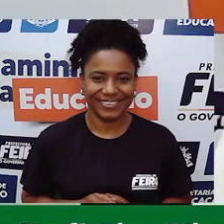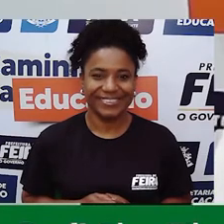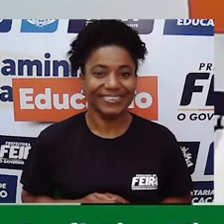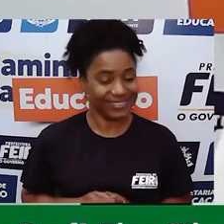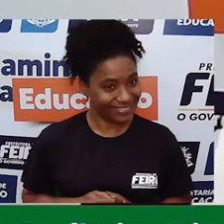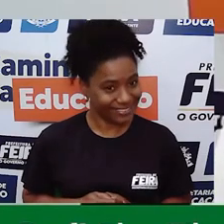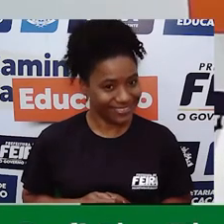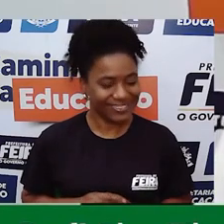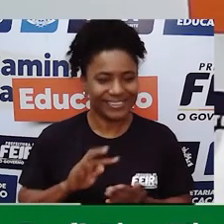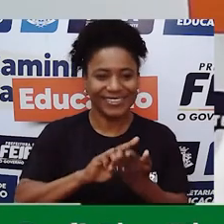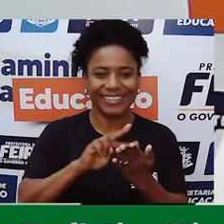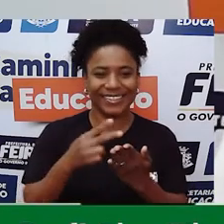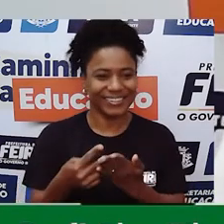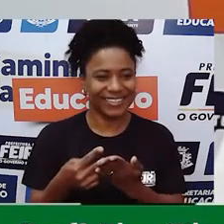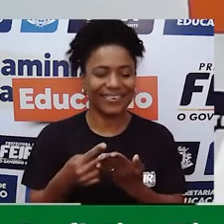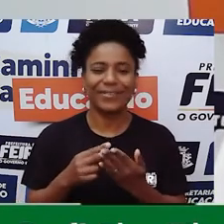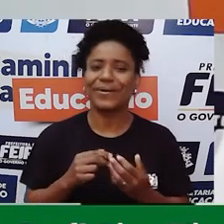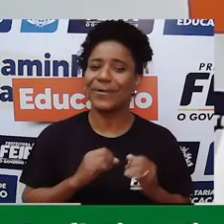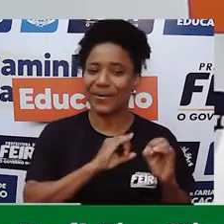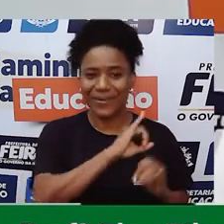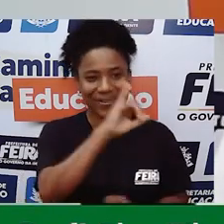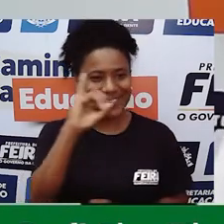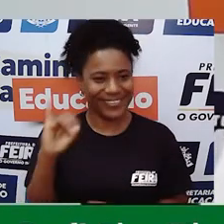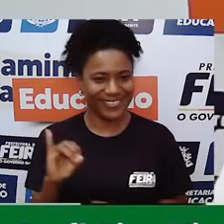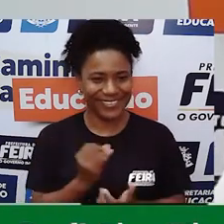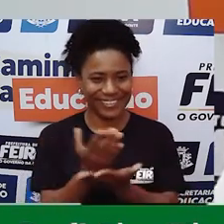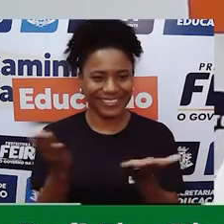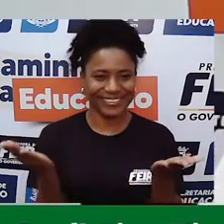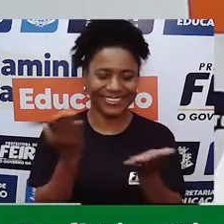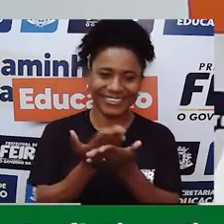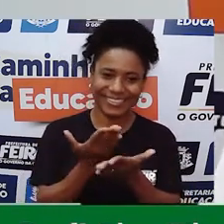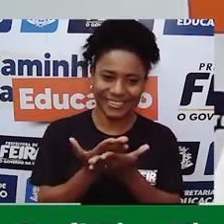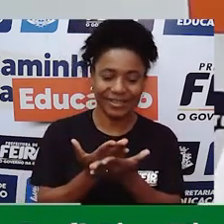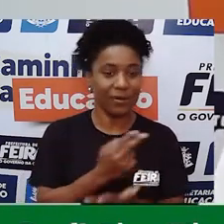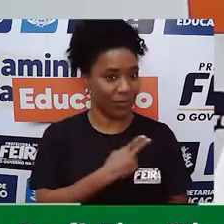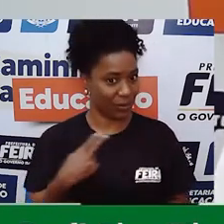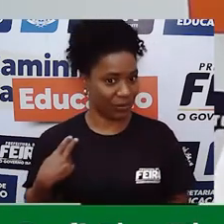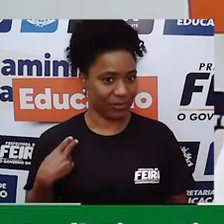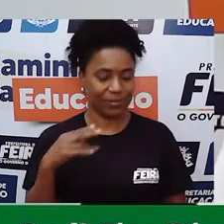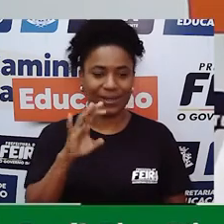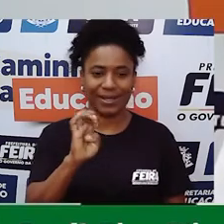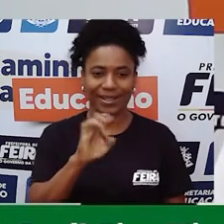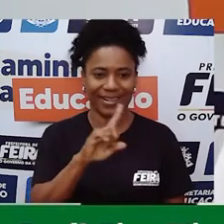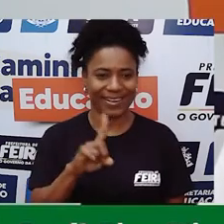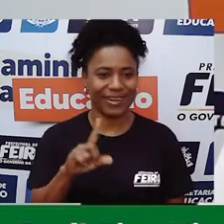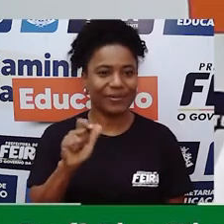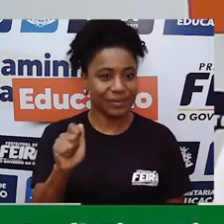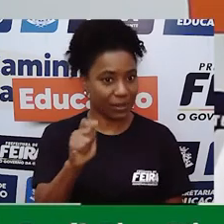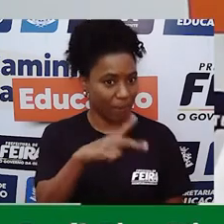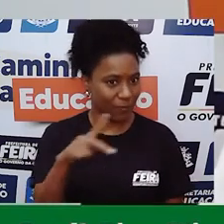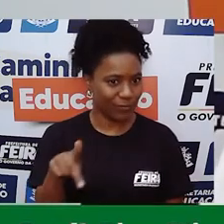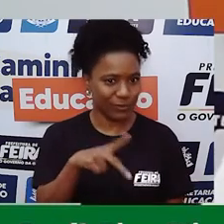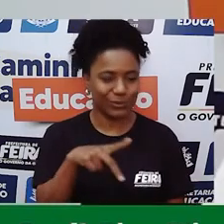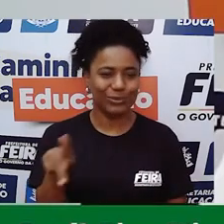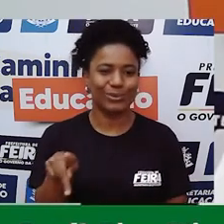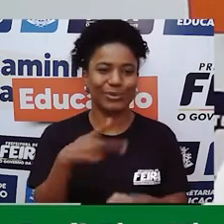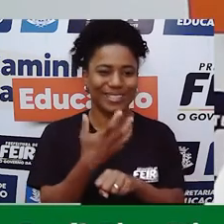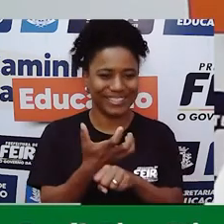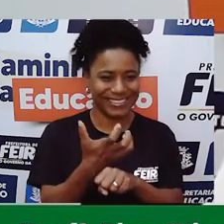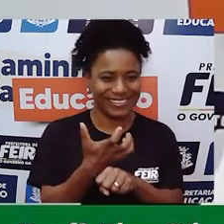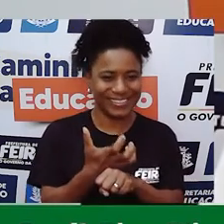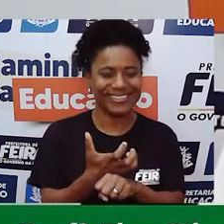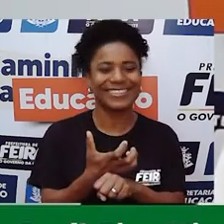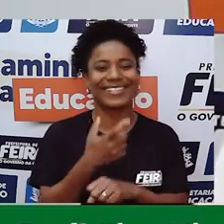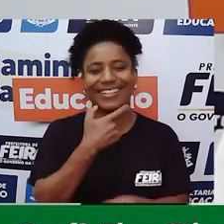Oi, estudantes! Eu sou a Elza Silva, sua professora de inglês. Como estão vocês? Como vocês